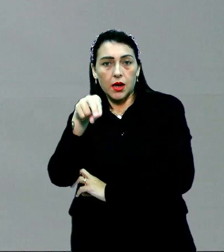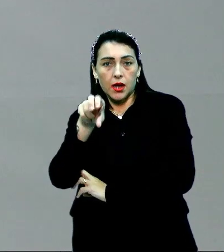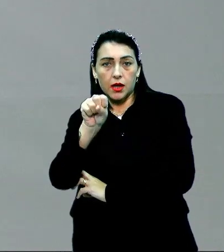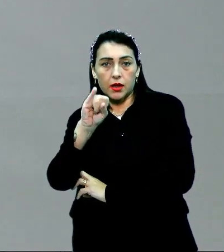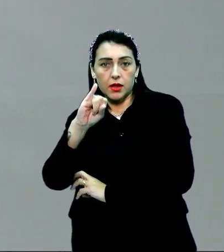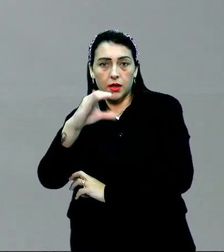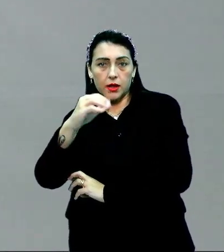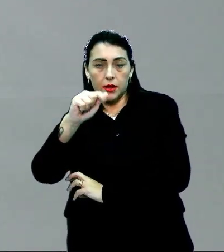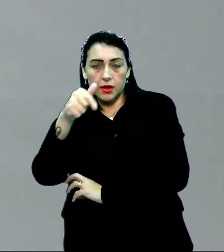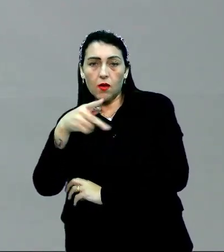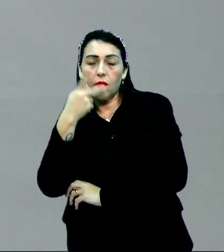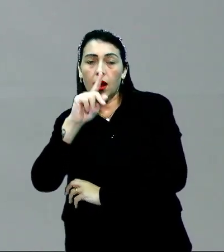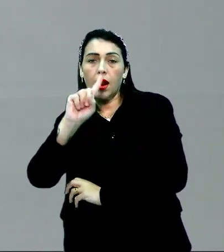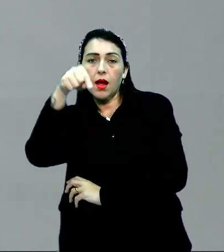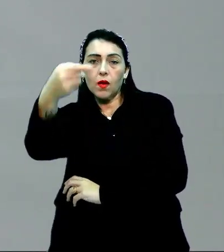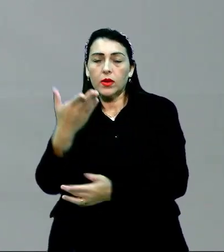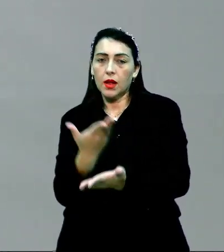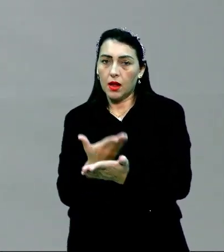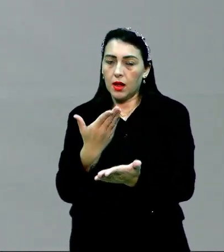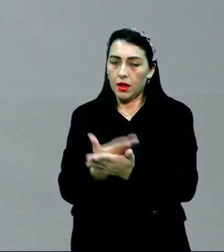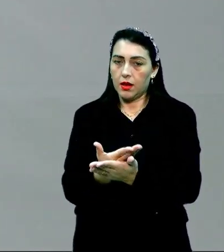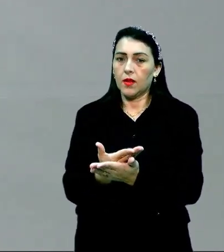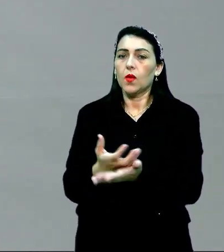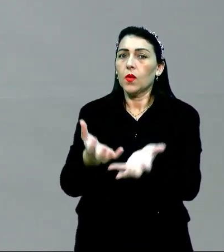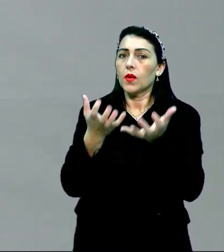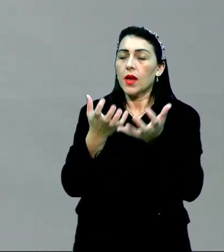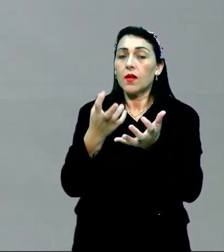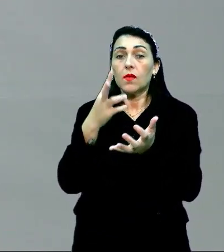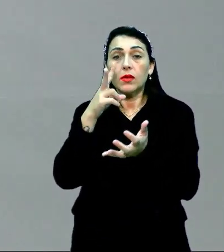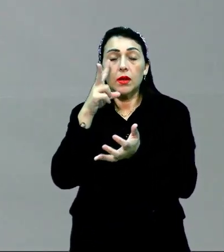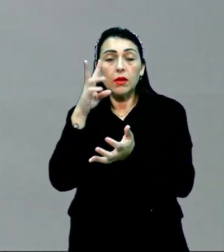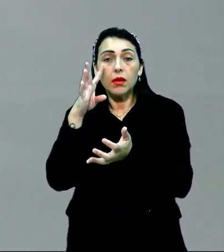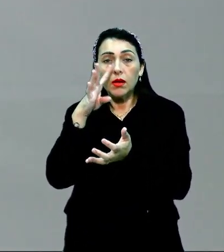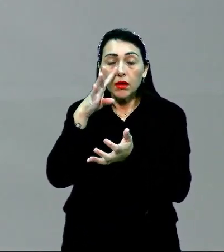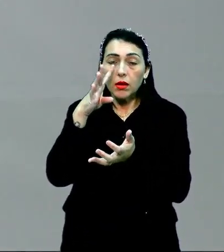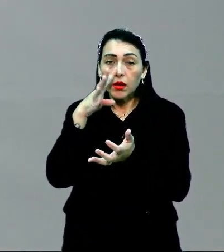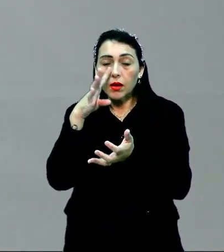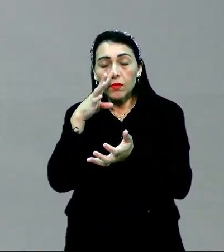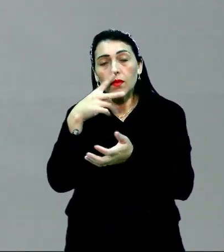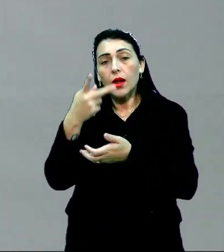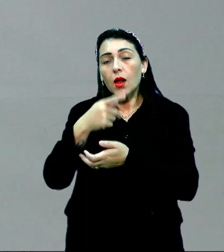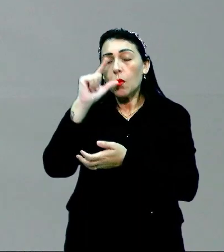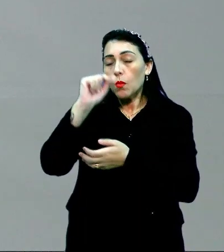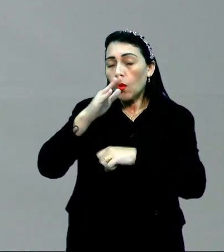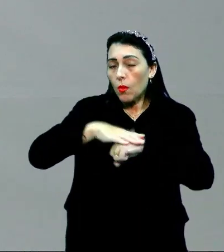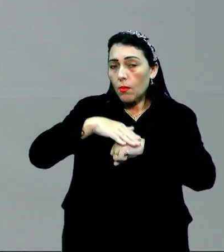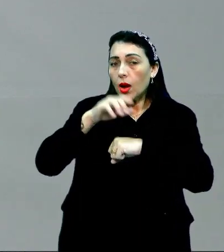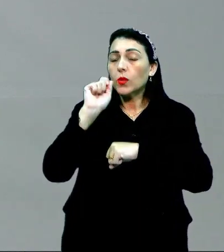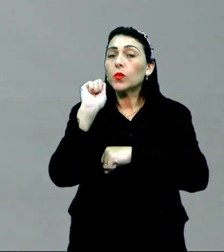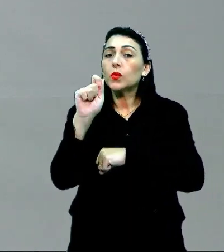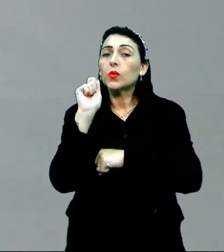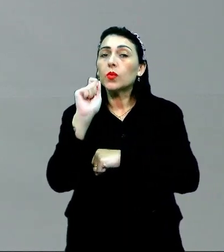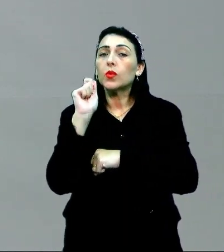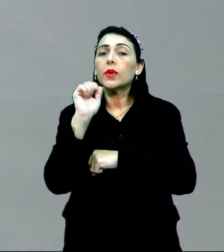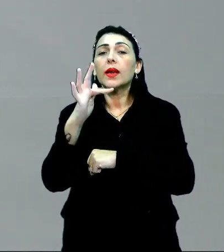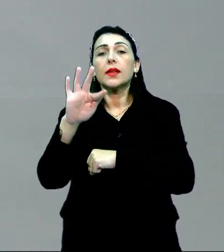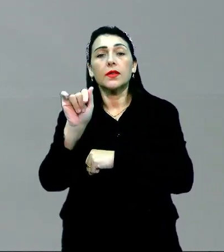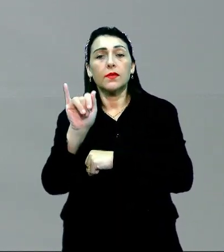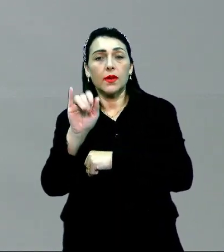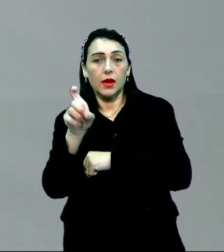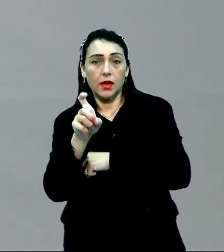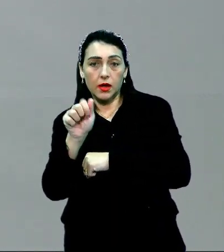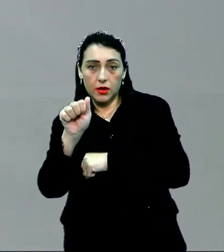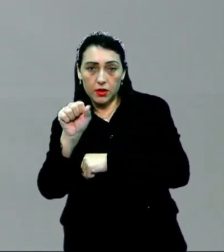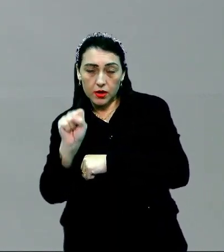que vem, que vai ser a parte 2. Então, eu quero que vocês acompanhem para a gente poder falar um pouco mais do que que seriam as faixas de transição.